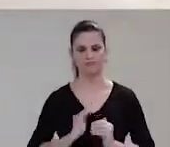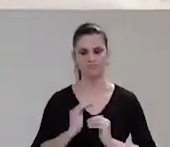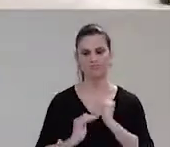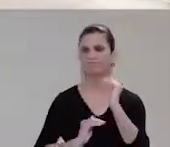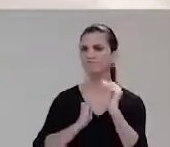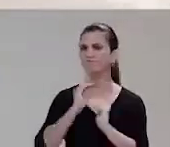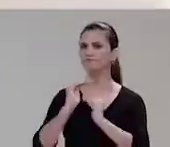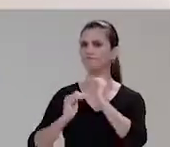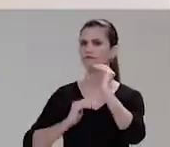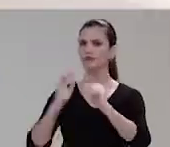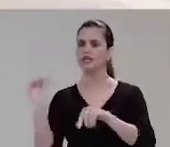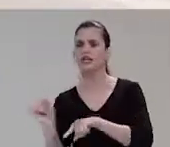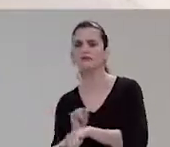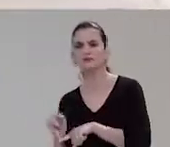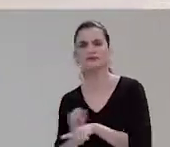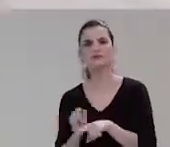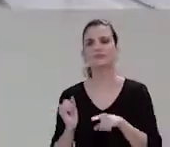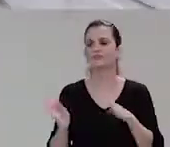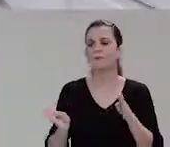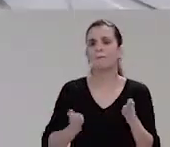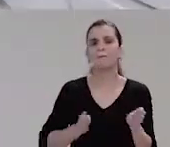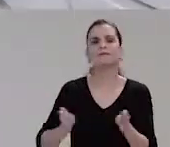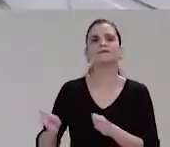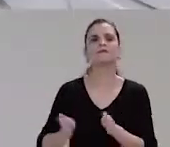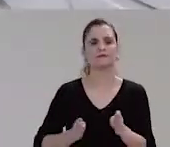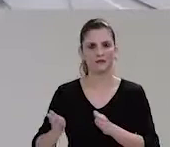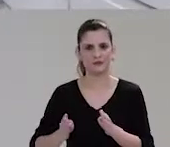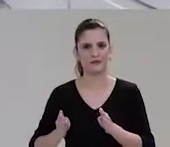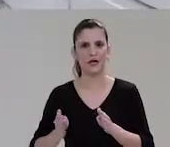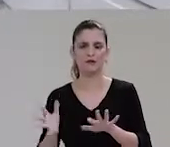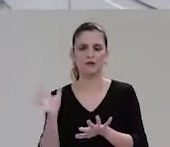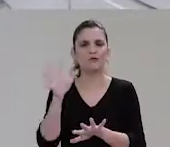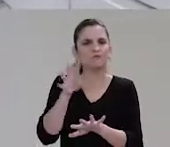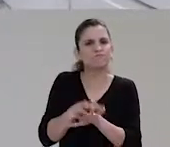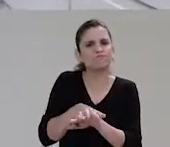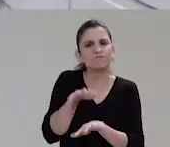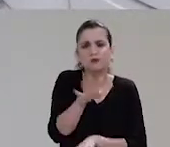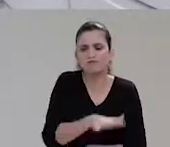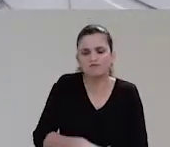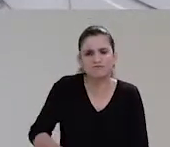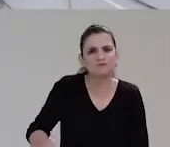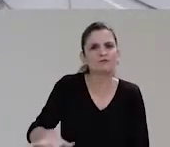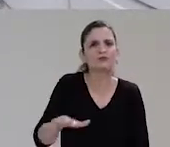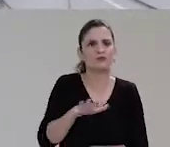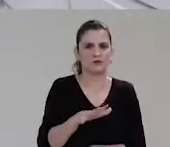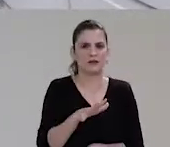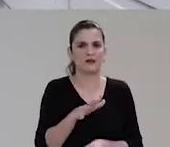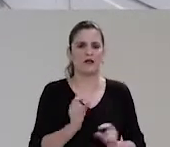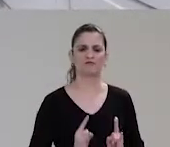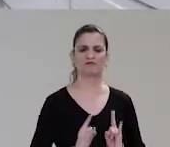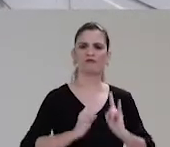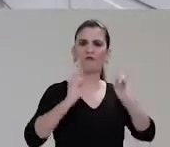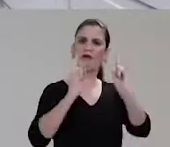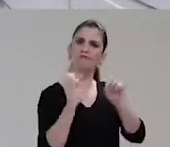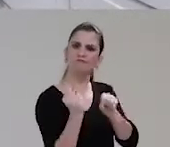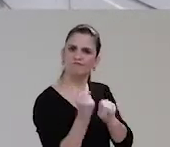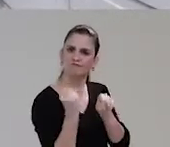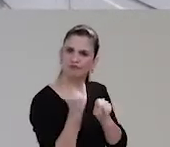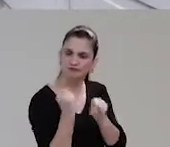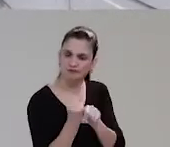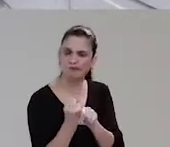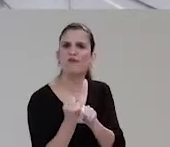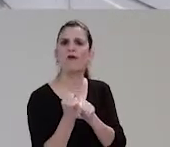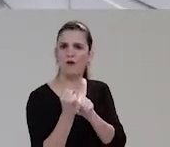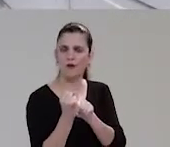Mais um passo que nós adotamos no sentido da acessibilidade, da inclusão social. Promovemos a reforma da Casa,